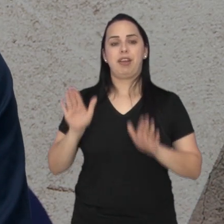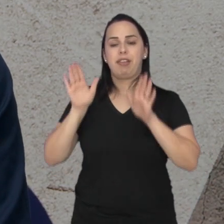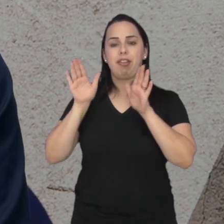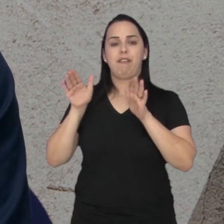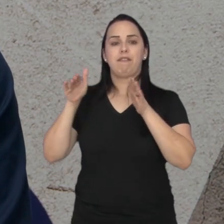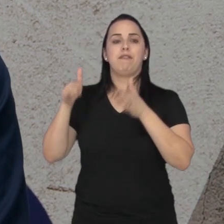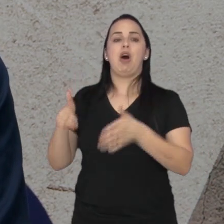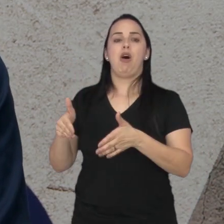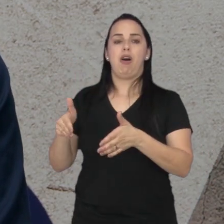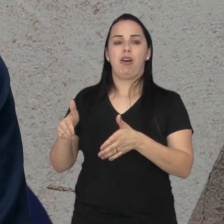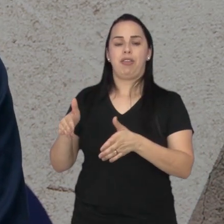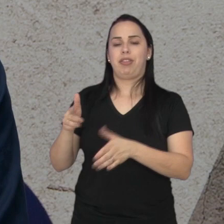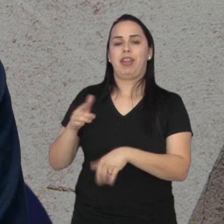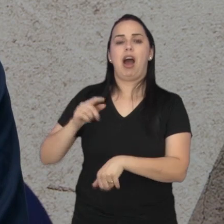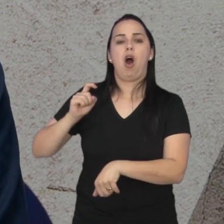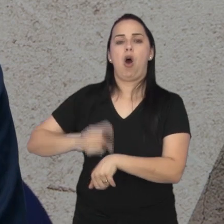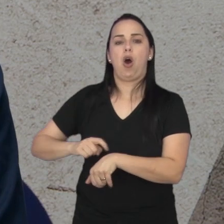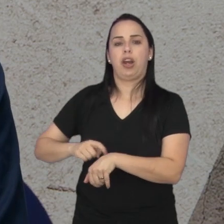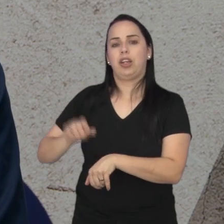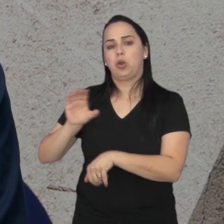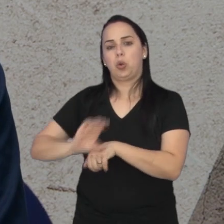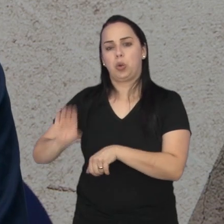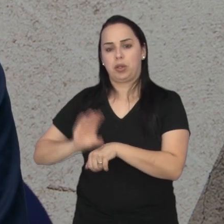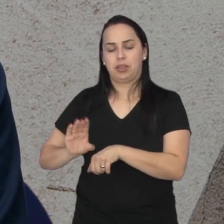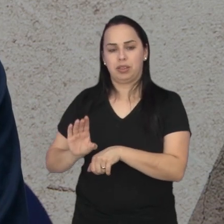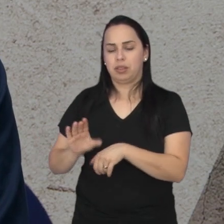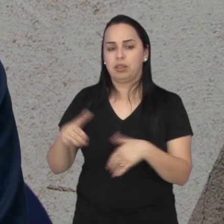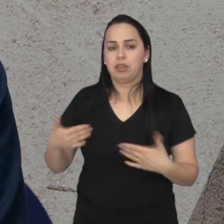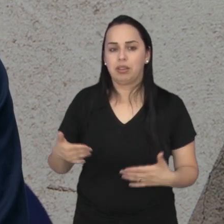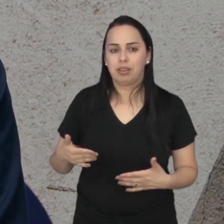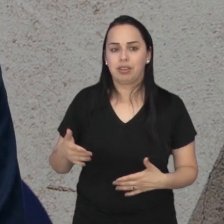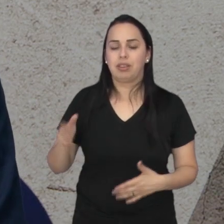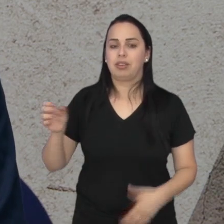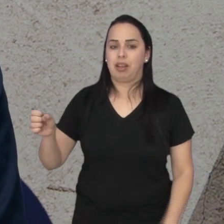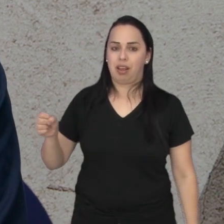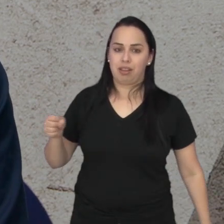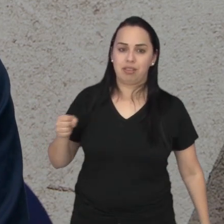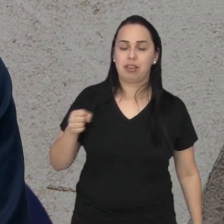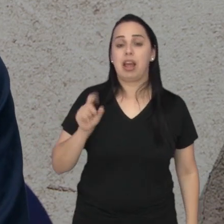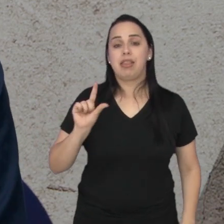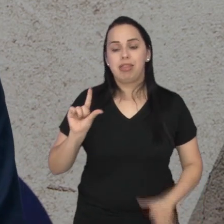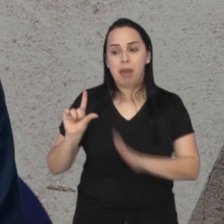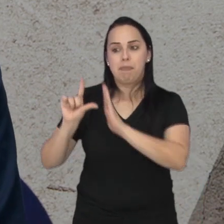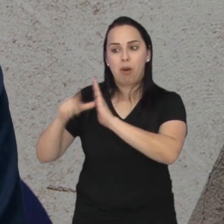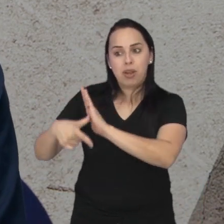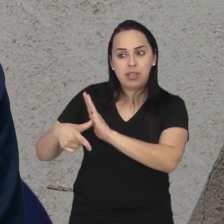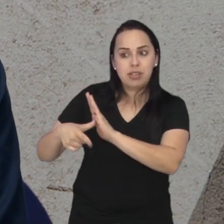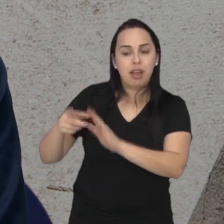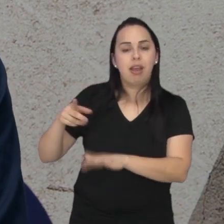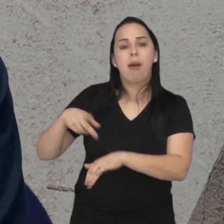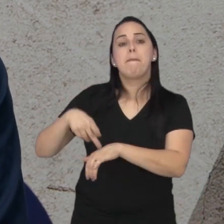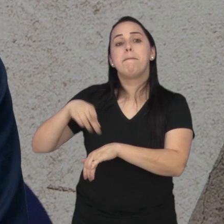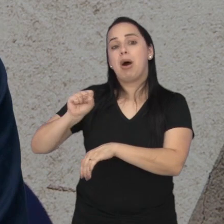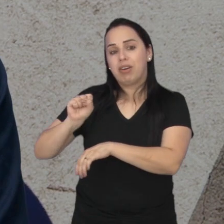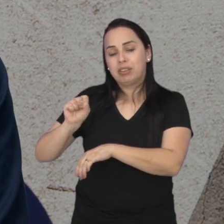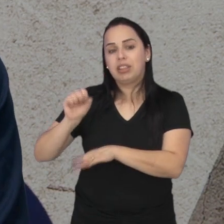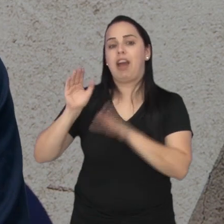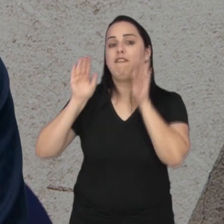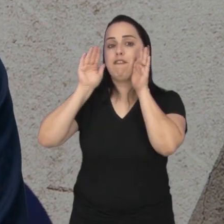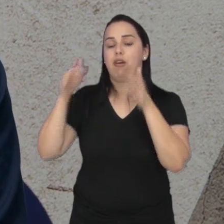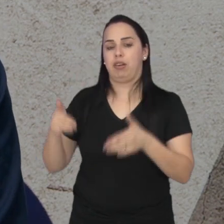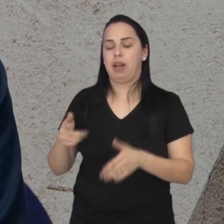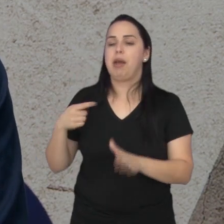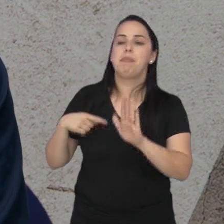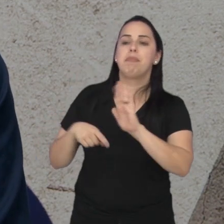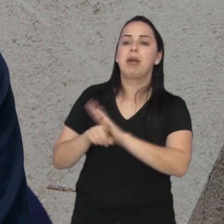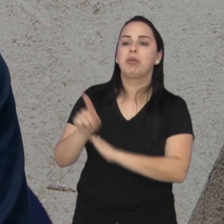especializa o aluno enquanto ele está na graduação. Quando que a vai especializar? Fazendo uma especialização. Eu ainda pergunto para os